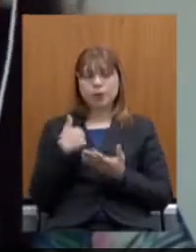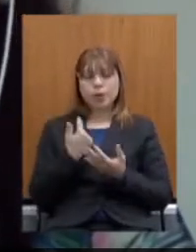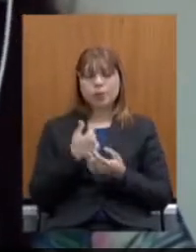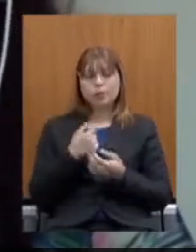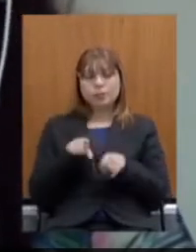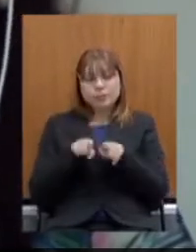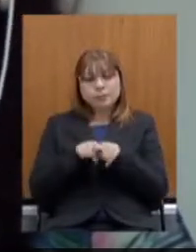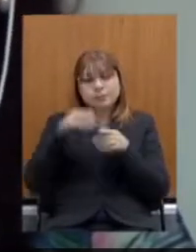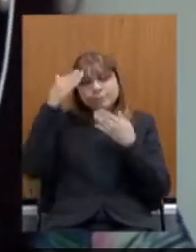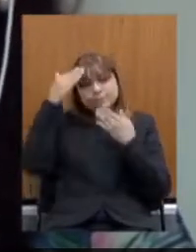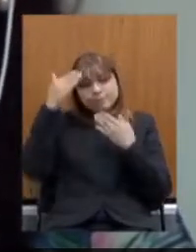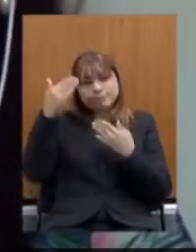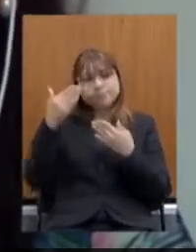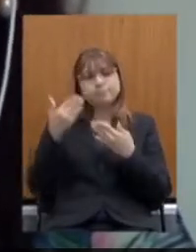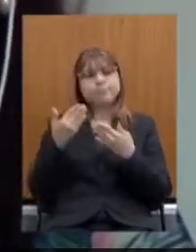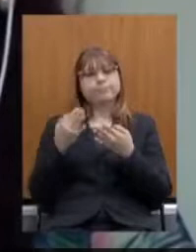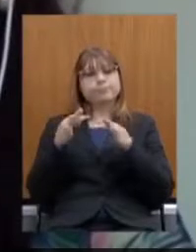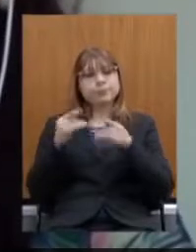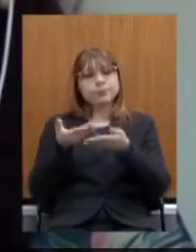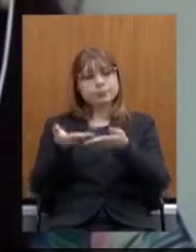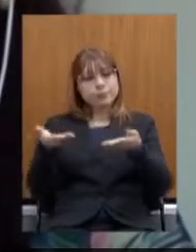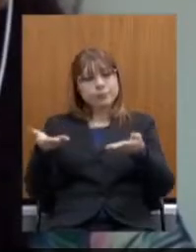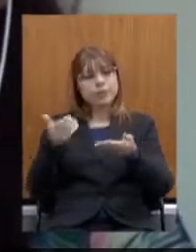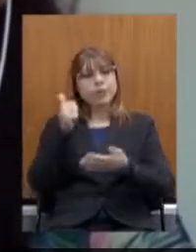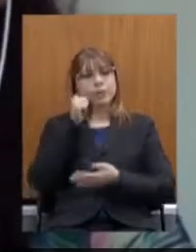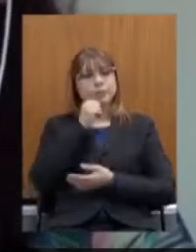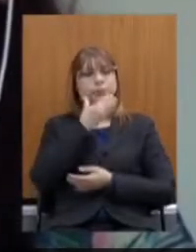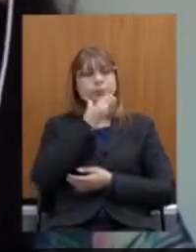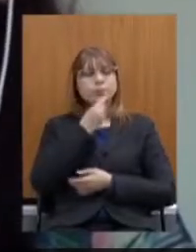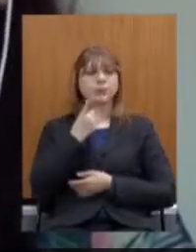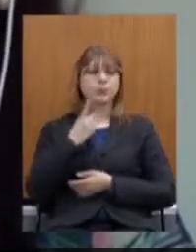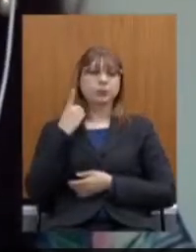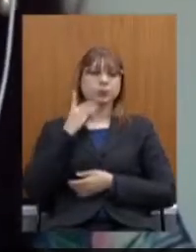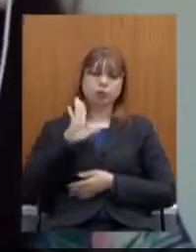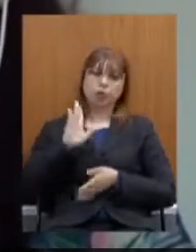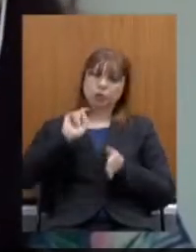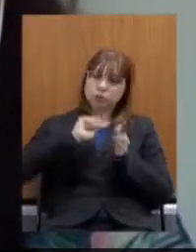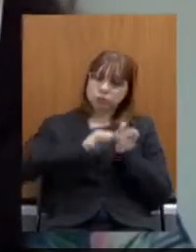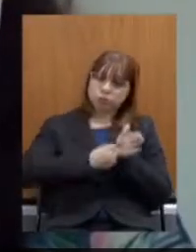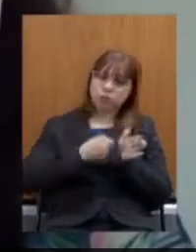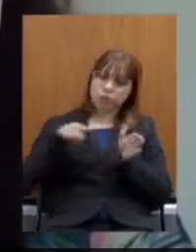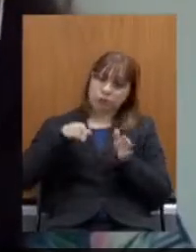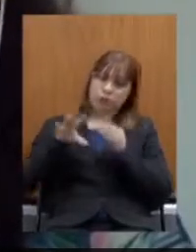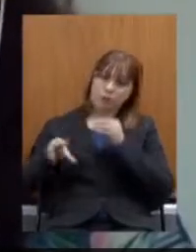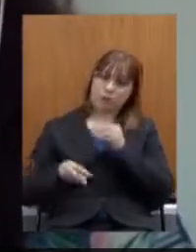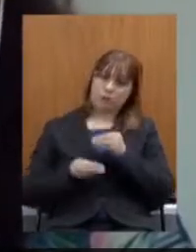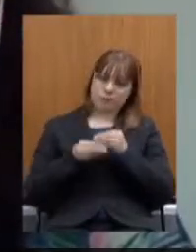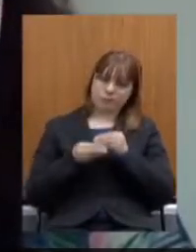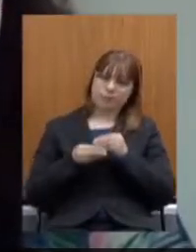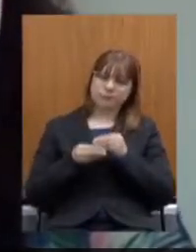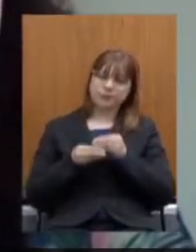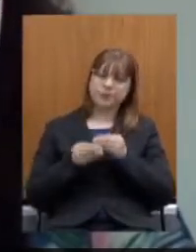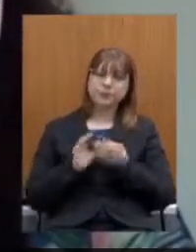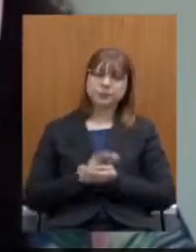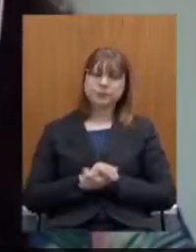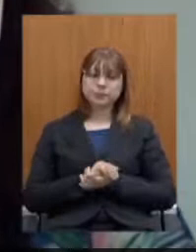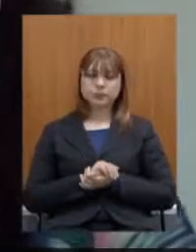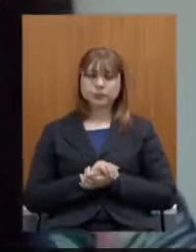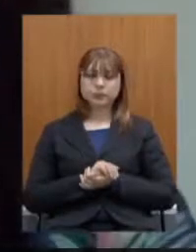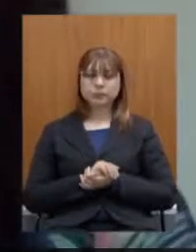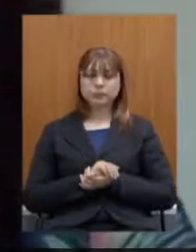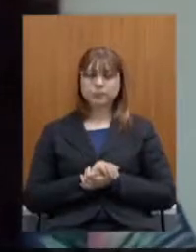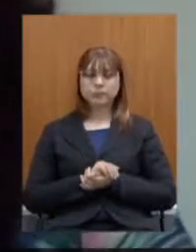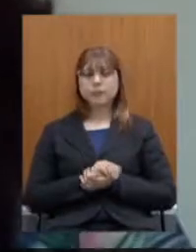a todos os deputados e deputadas que assinaram a emenda. Quero